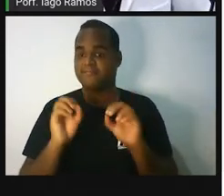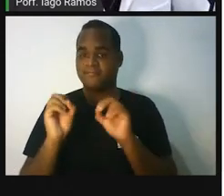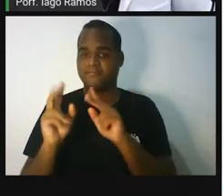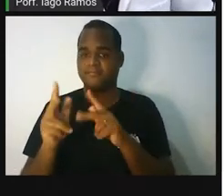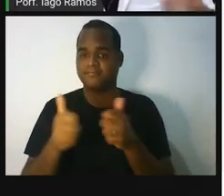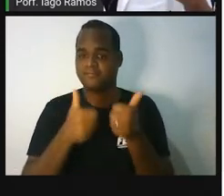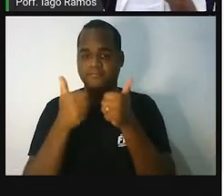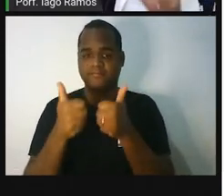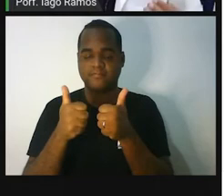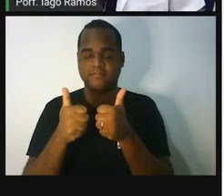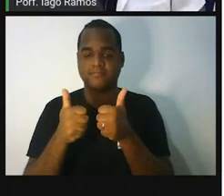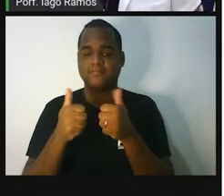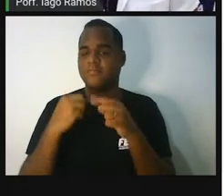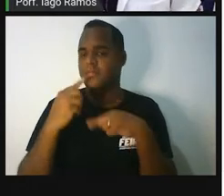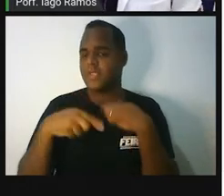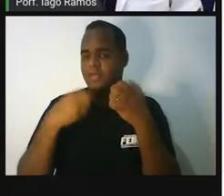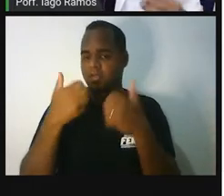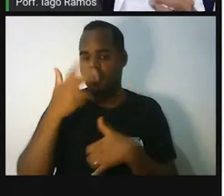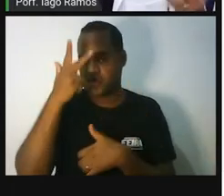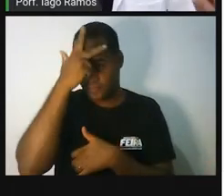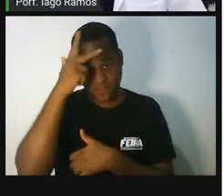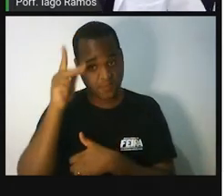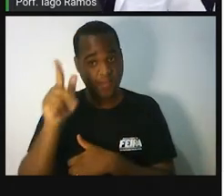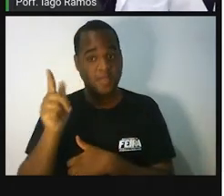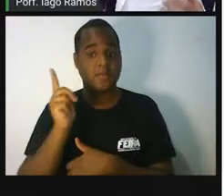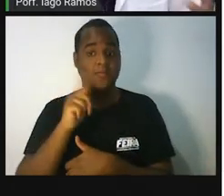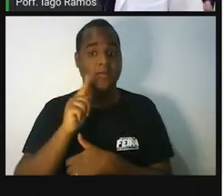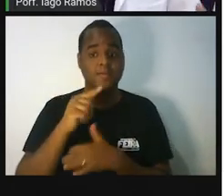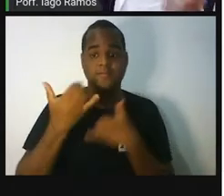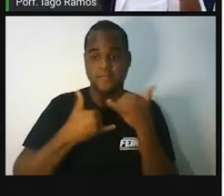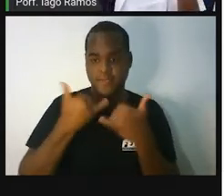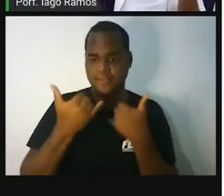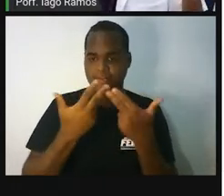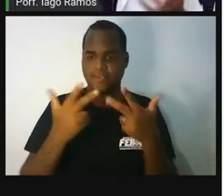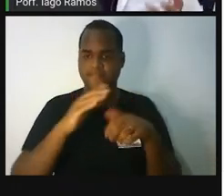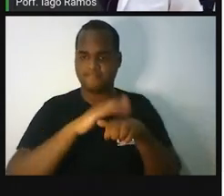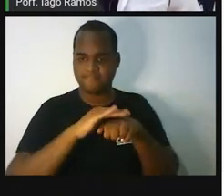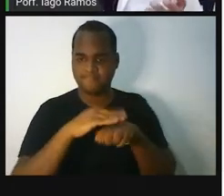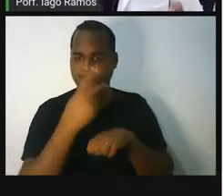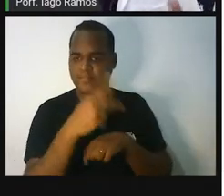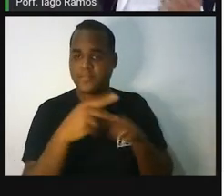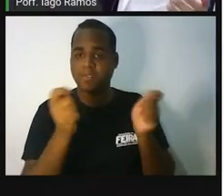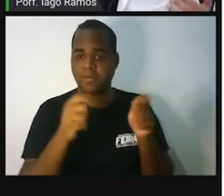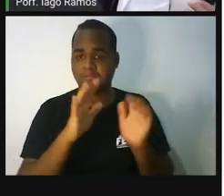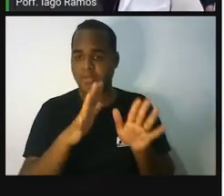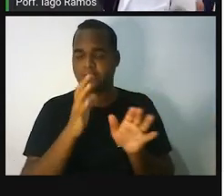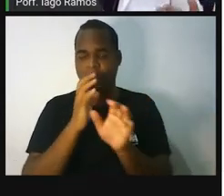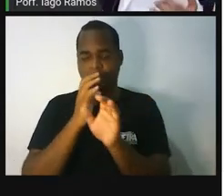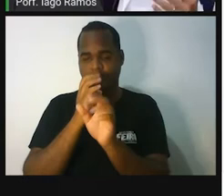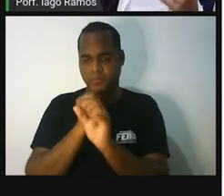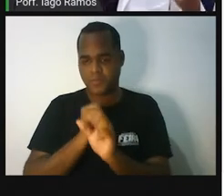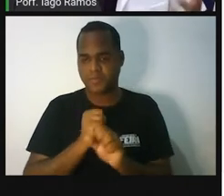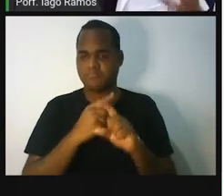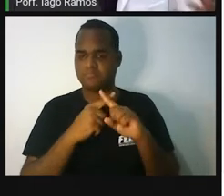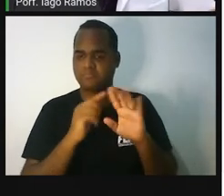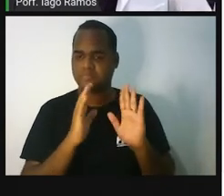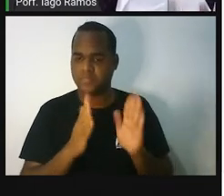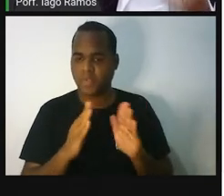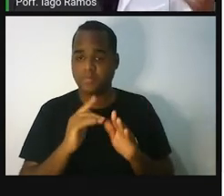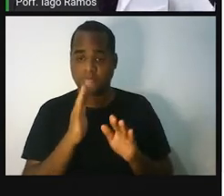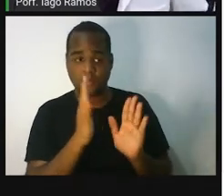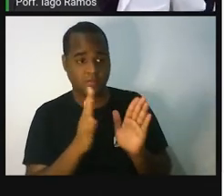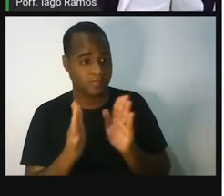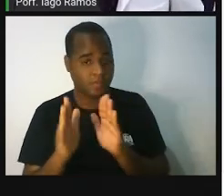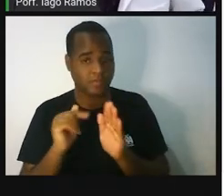Pronto. Depois que a pessoa que você está fazendo a brincadeira com ela, que ela já fez esse cálculo, é bom você perguntar. E aí, já